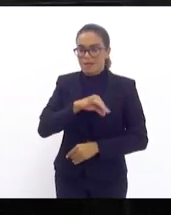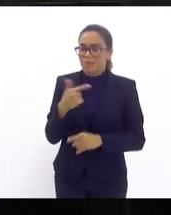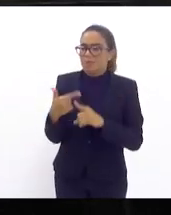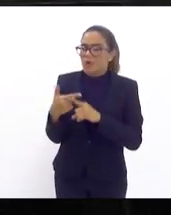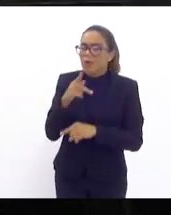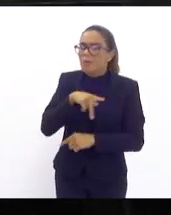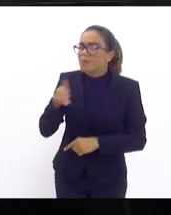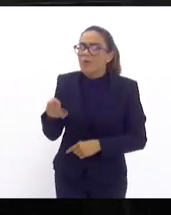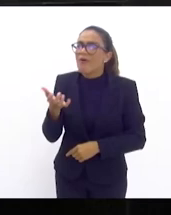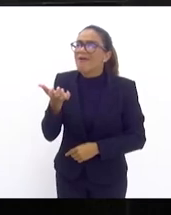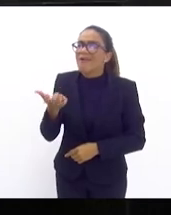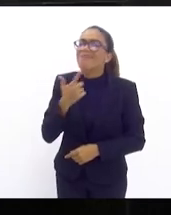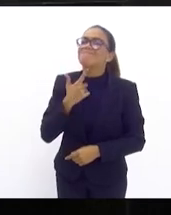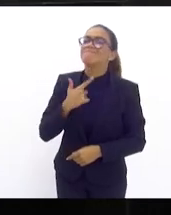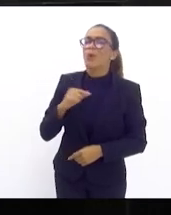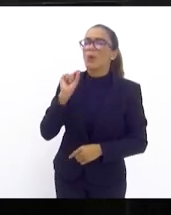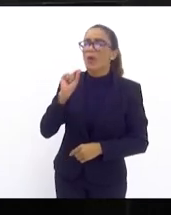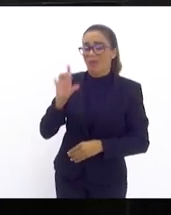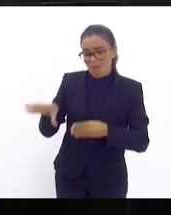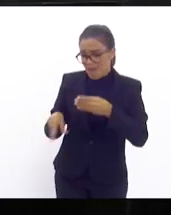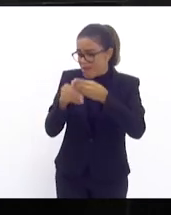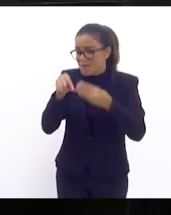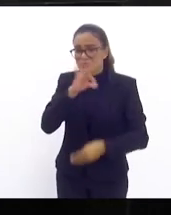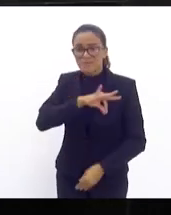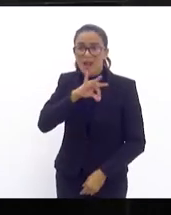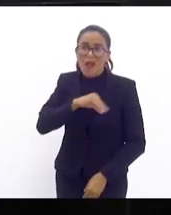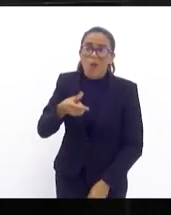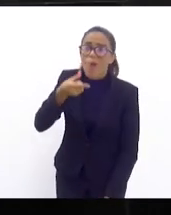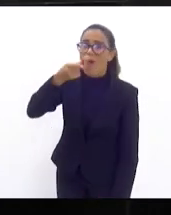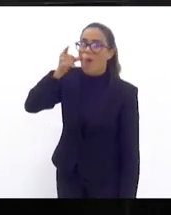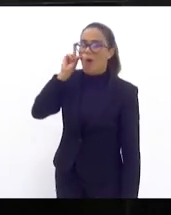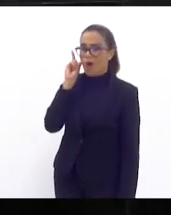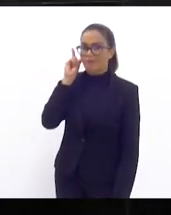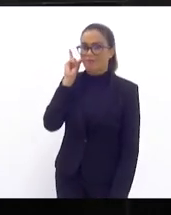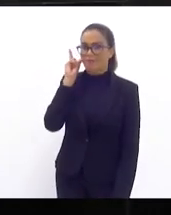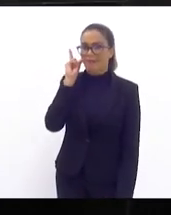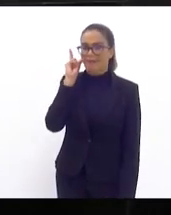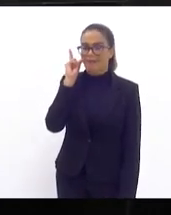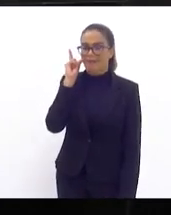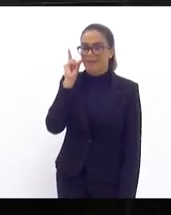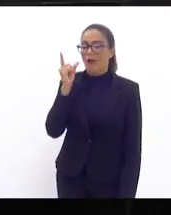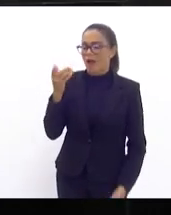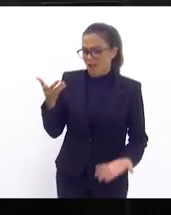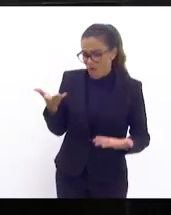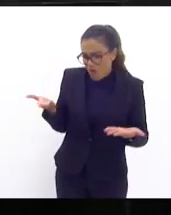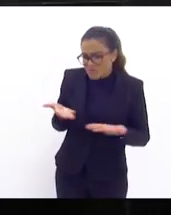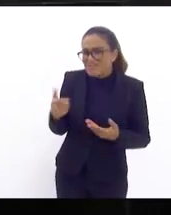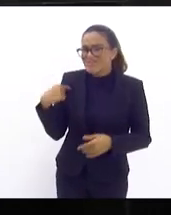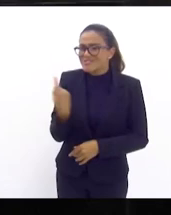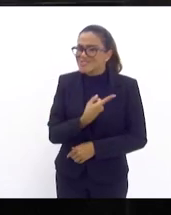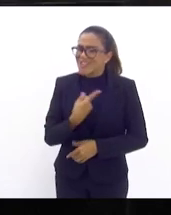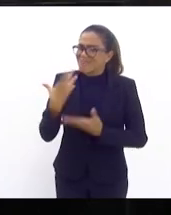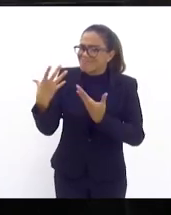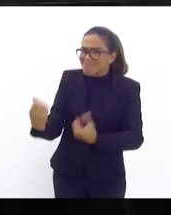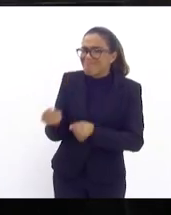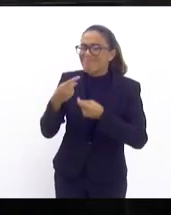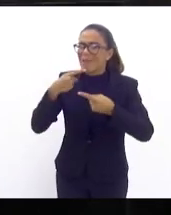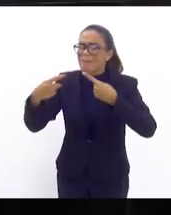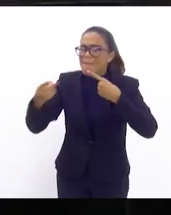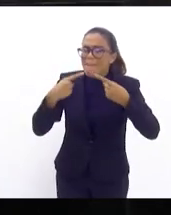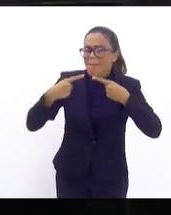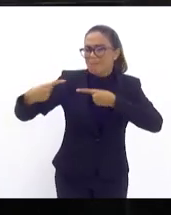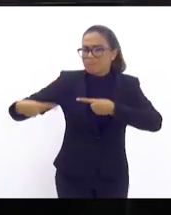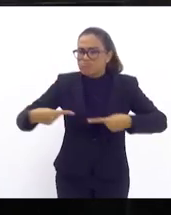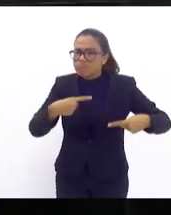professor quer é a implementação do piso para ontem a gente está aqui disposto a dialogar a gente está aqui disposto a debater deputado Luiz Cláudio